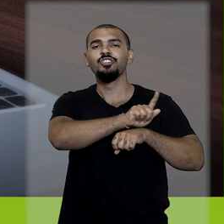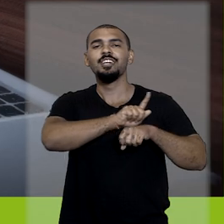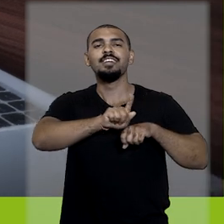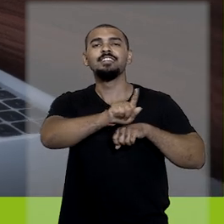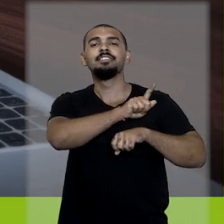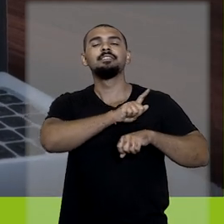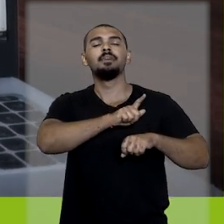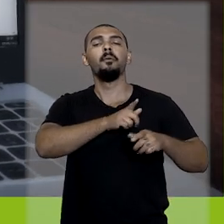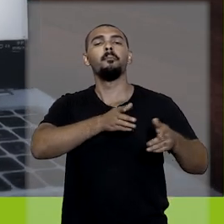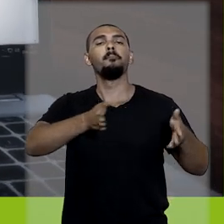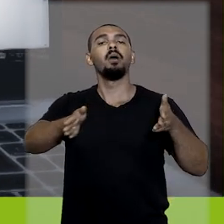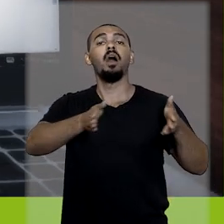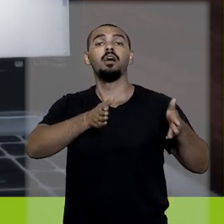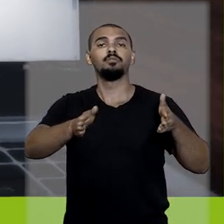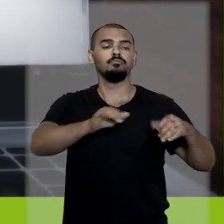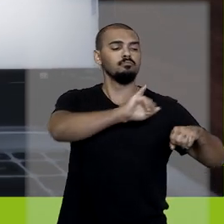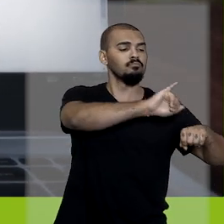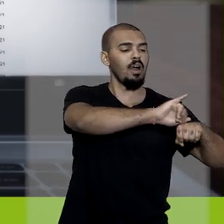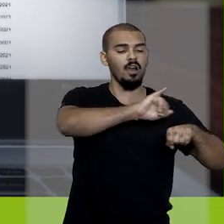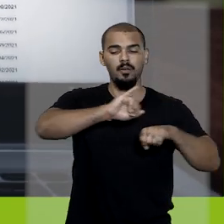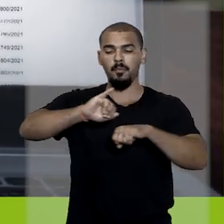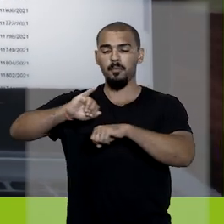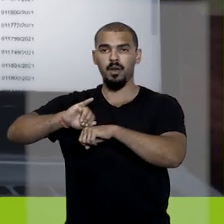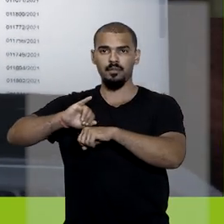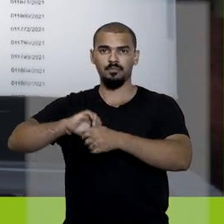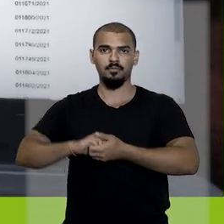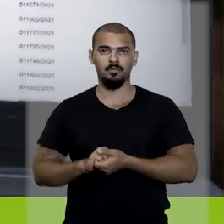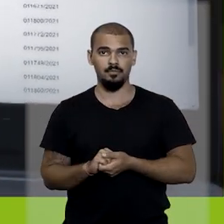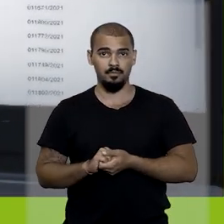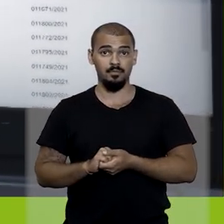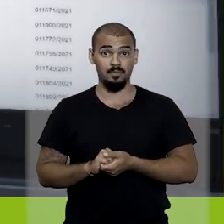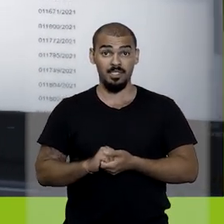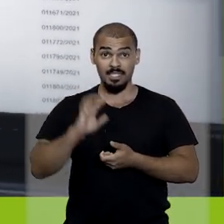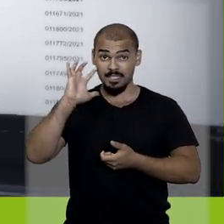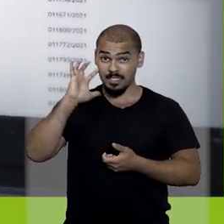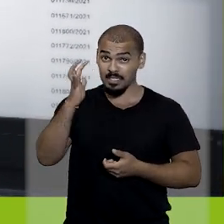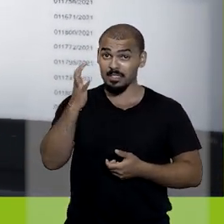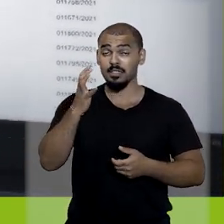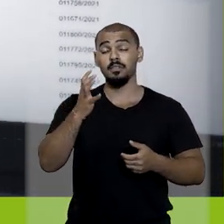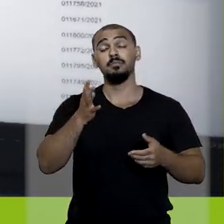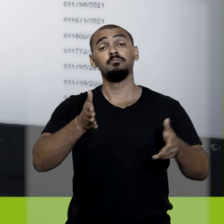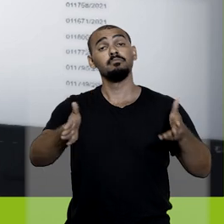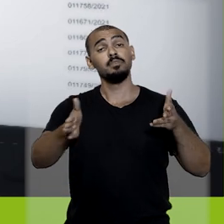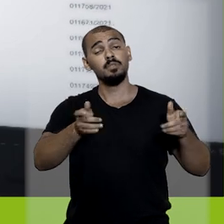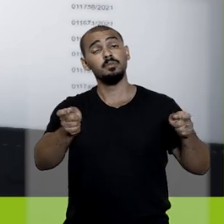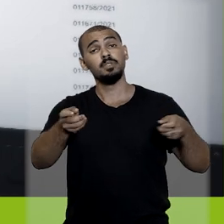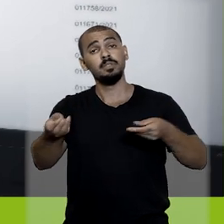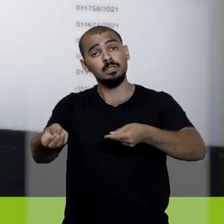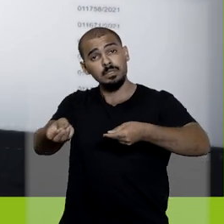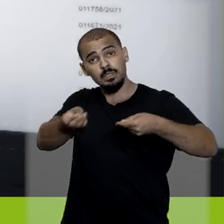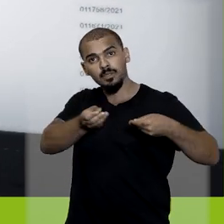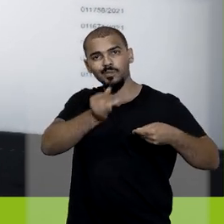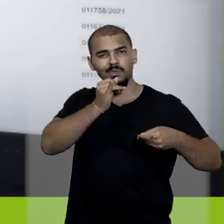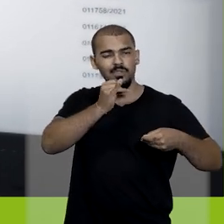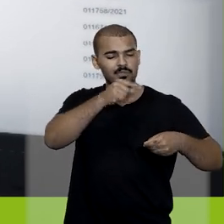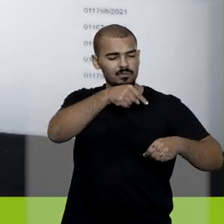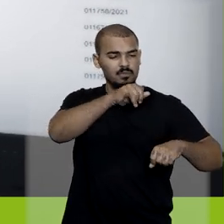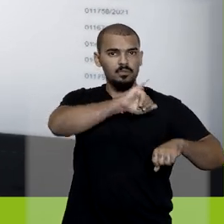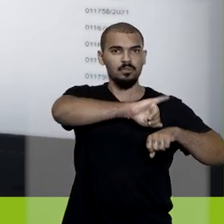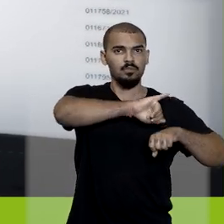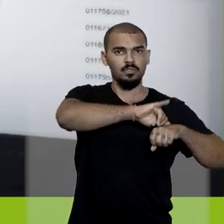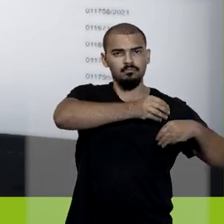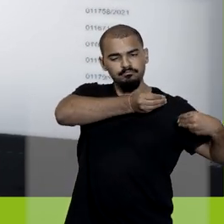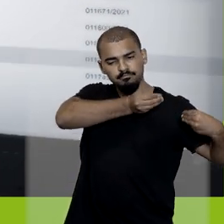gerenciamento de prazos entre unidades. Para definir o prazo de devolução de um processo enviado para outra